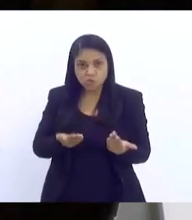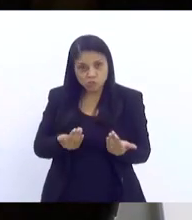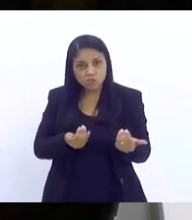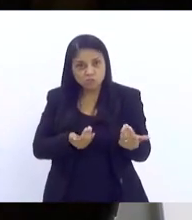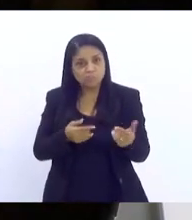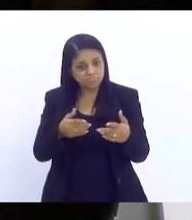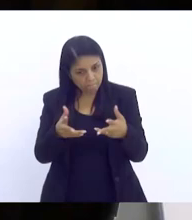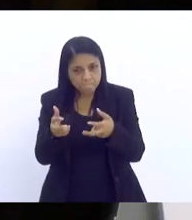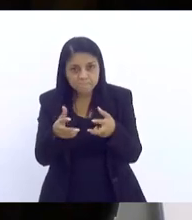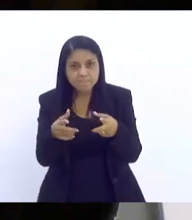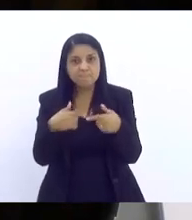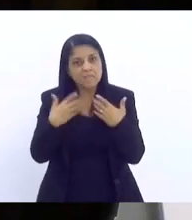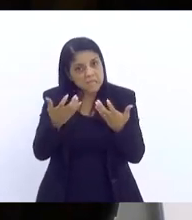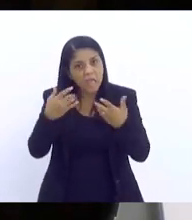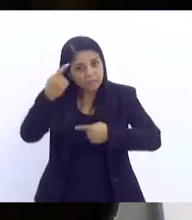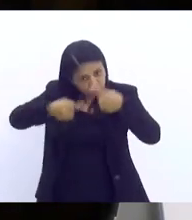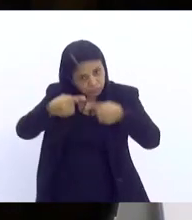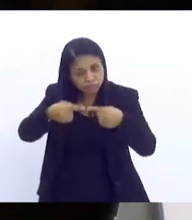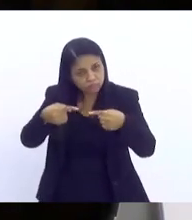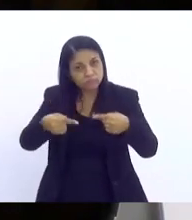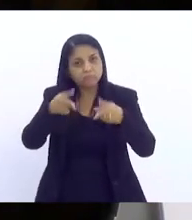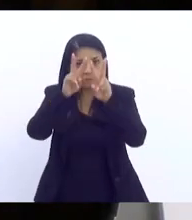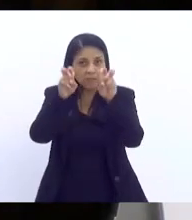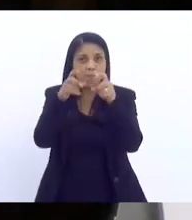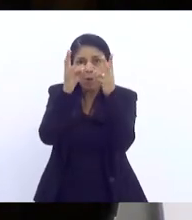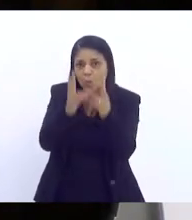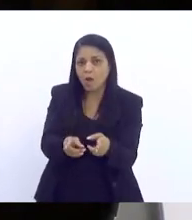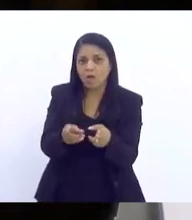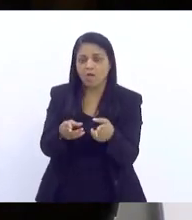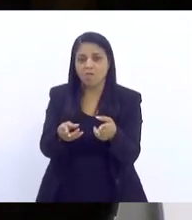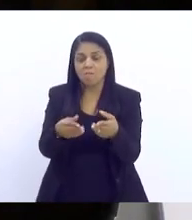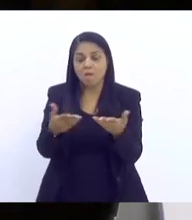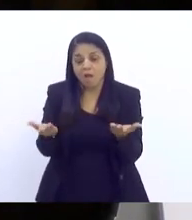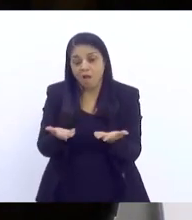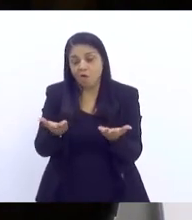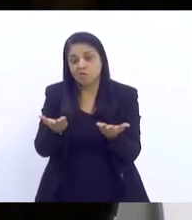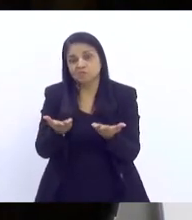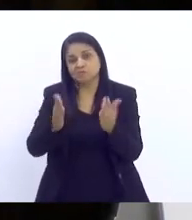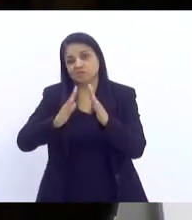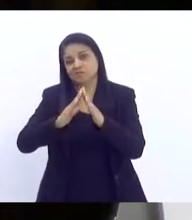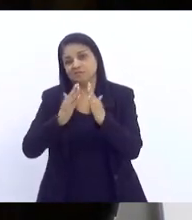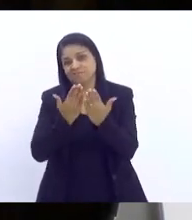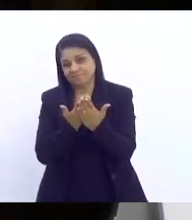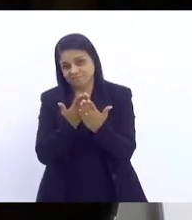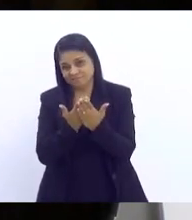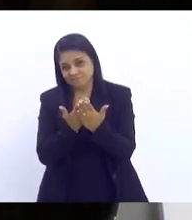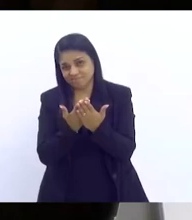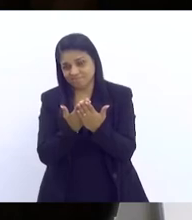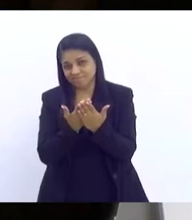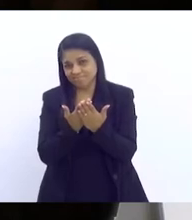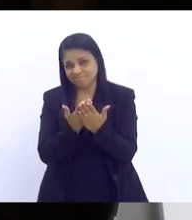querem fazer essa discussão na escola, mas a escola ultimamente tem sido